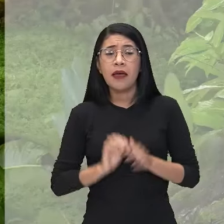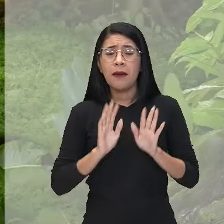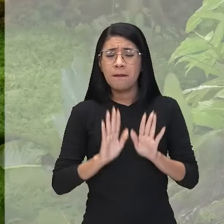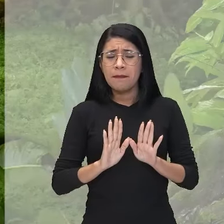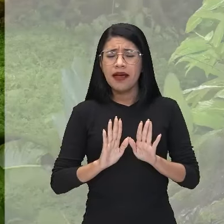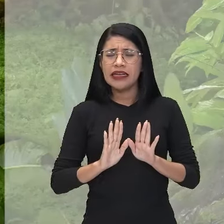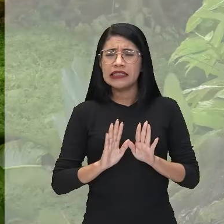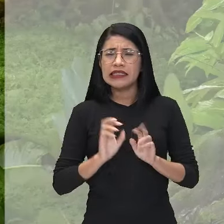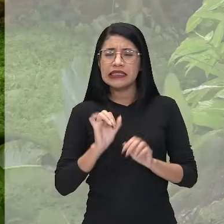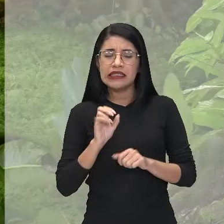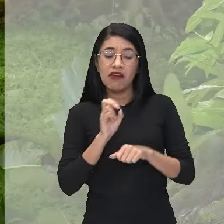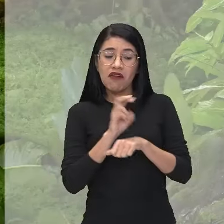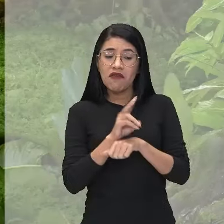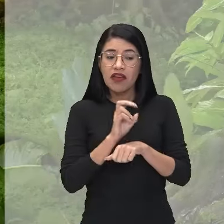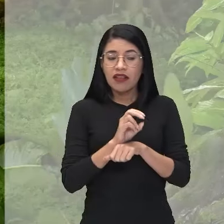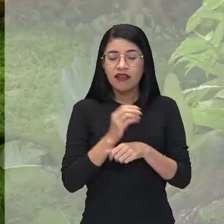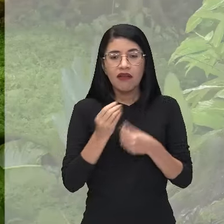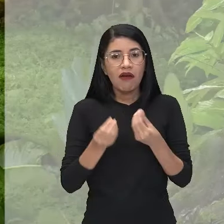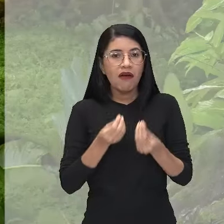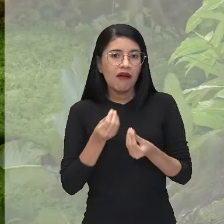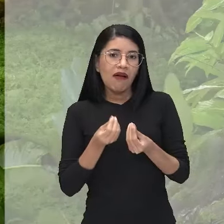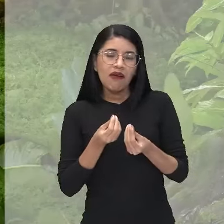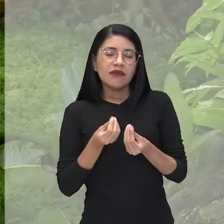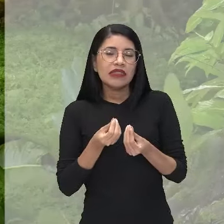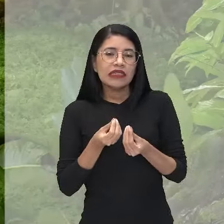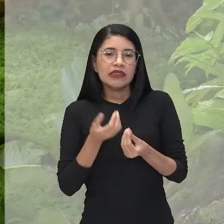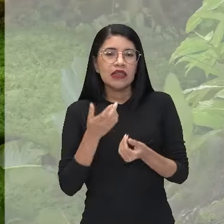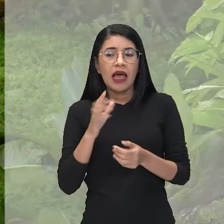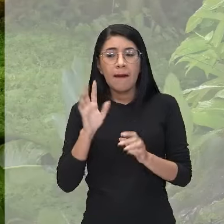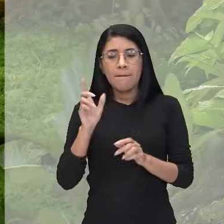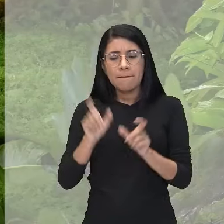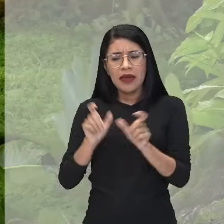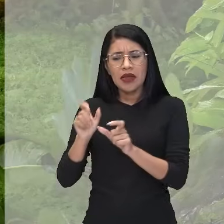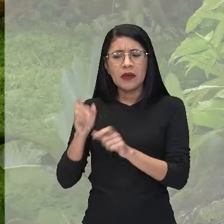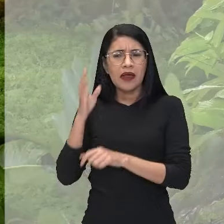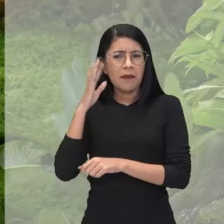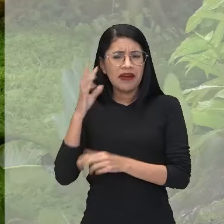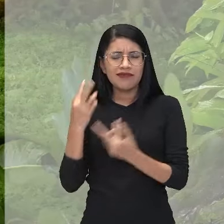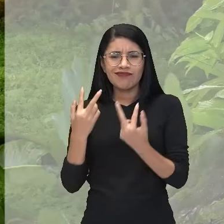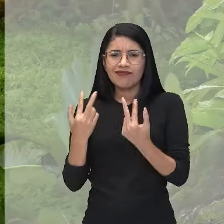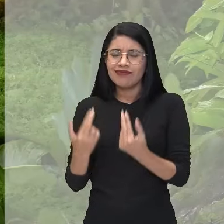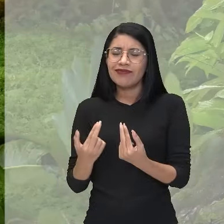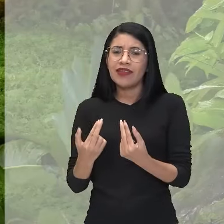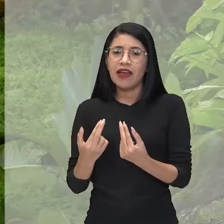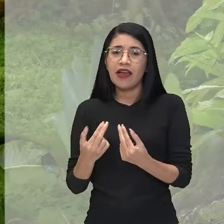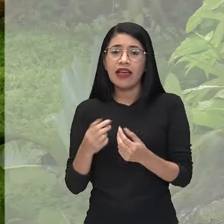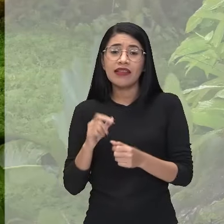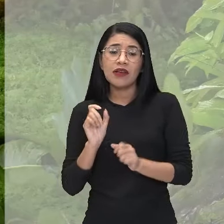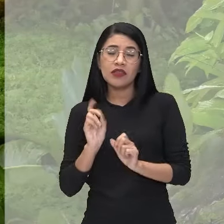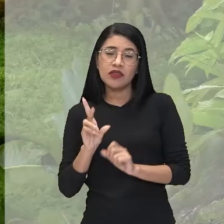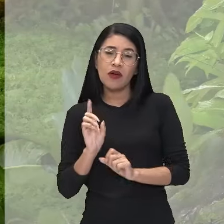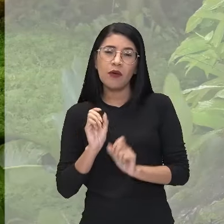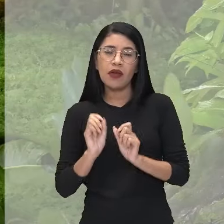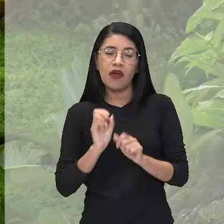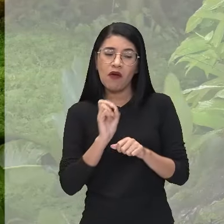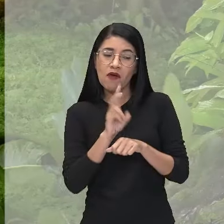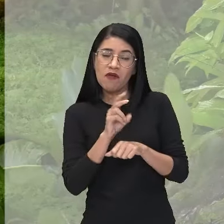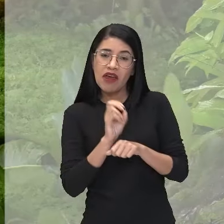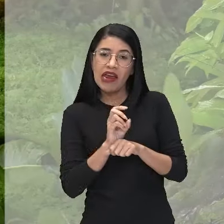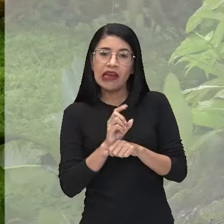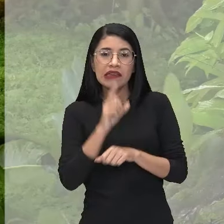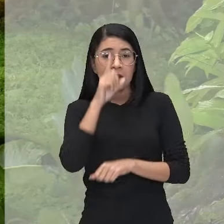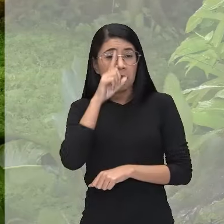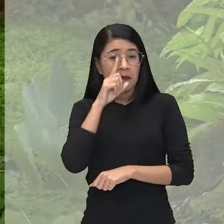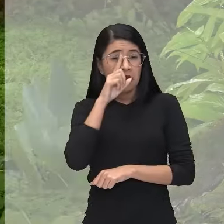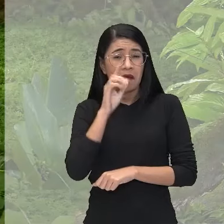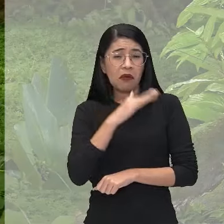com relação ao veneno, né? A senhora sabe, todo mundo pensa assim, né? E aí, é só porque o seu veneno, ele é